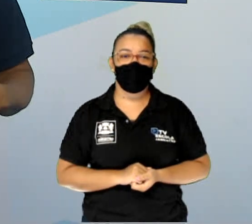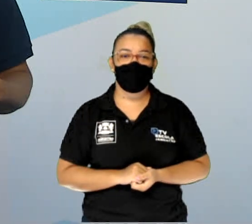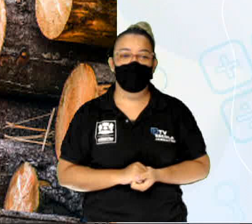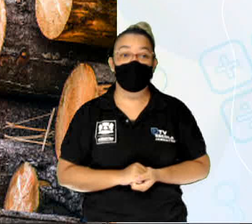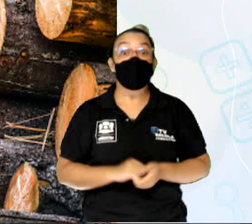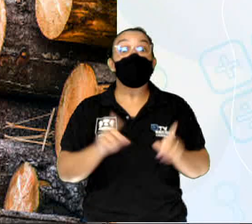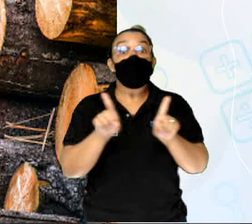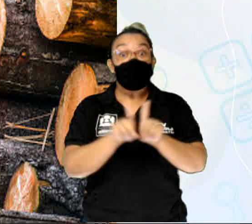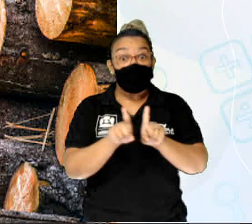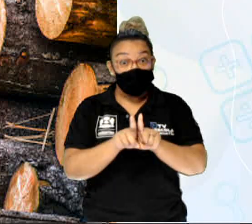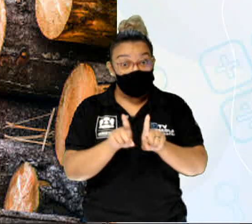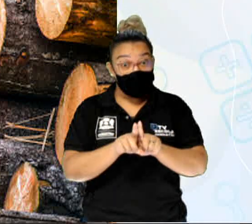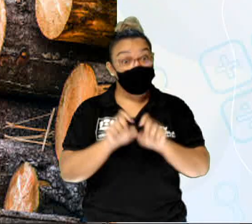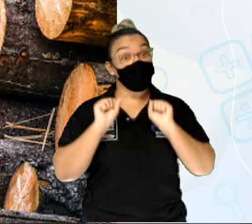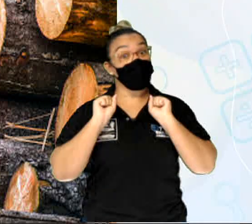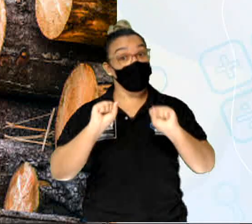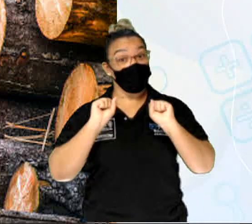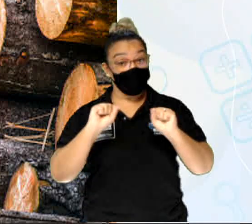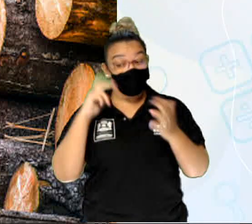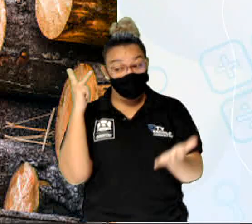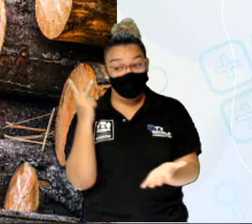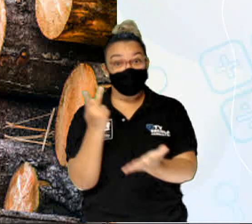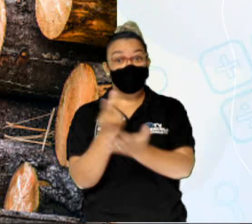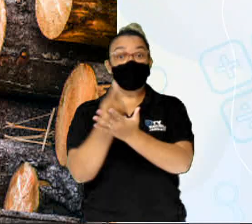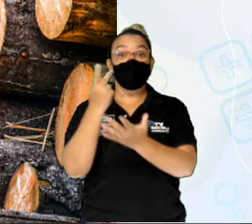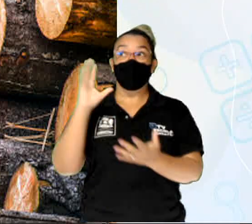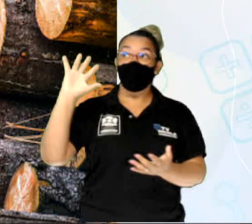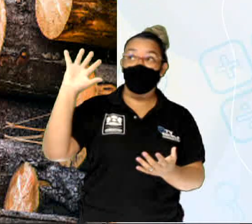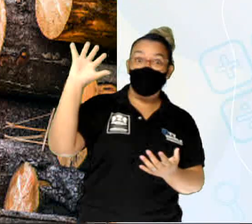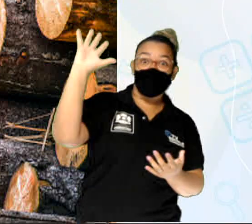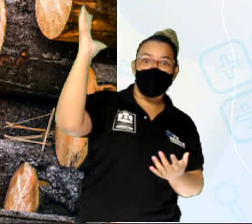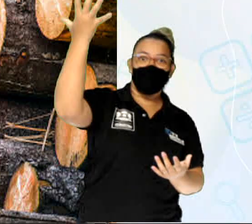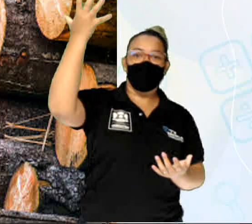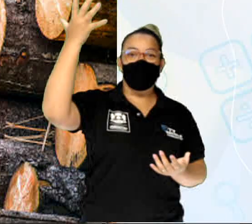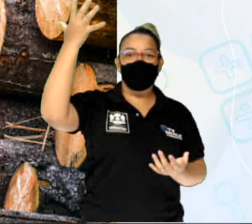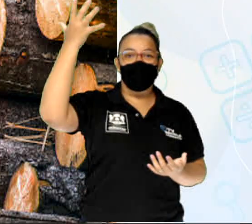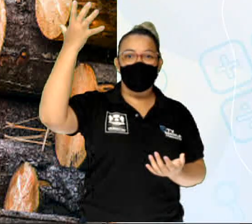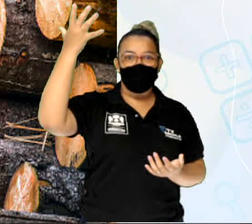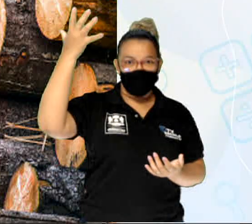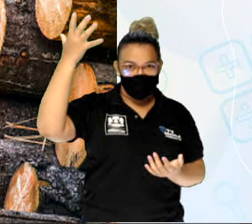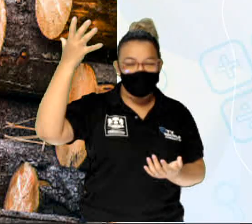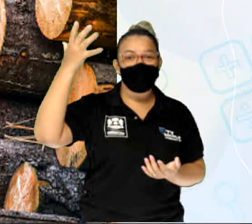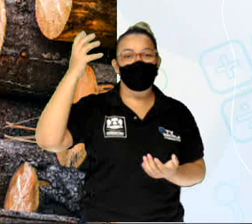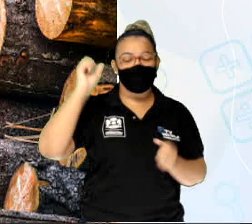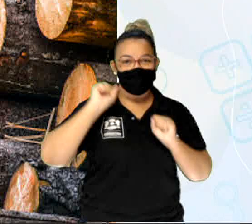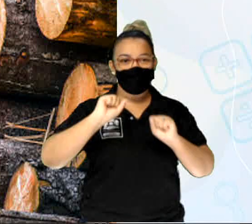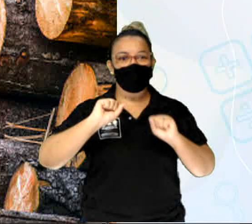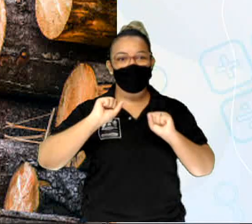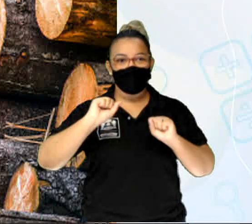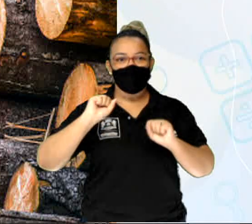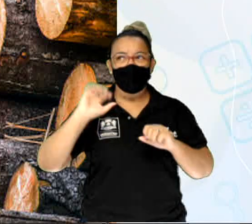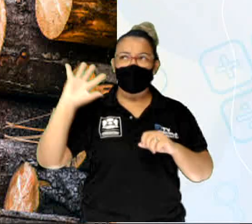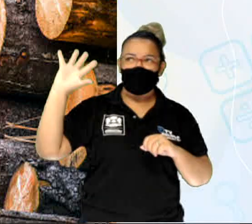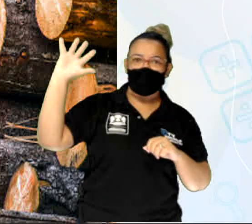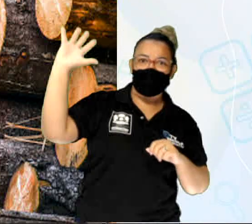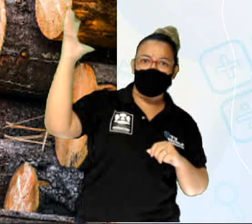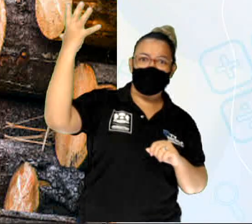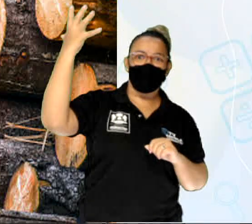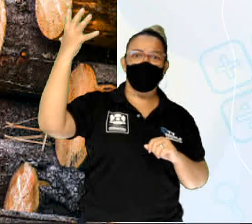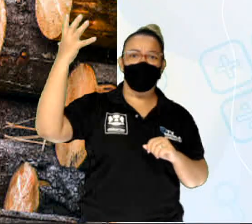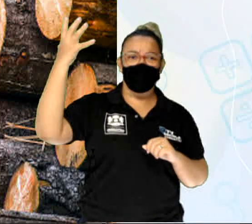Também, aqui, pode ocorrer a questão dos recursos naturais ficarem escassos por causa de fatores